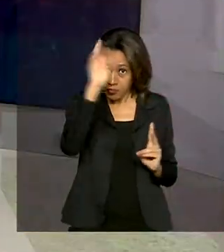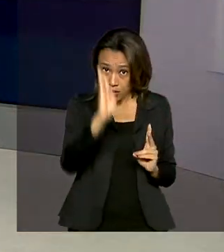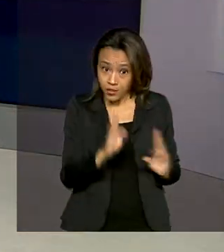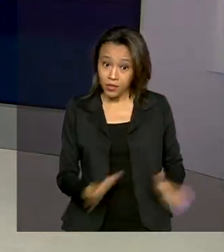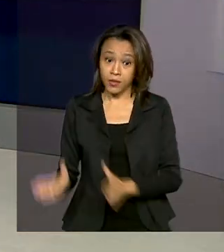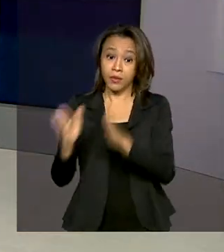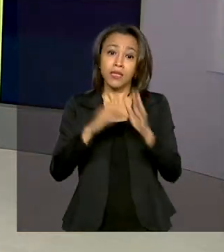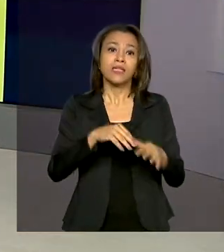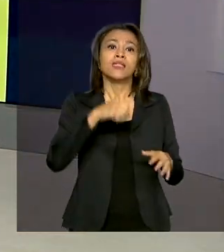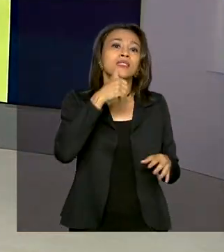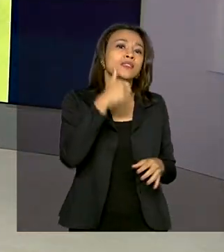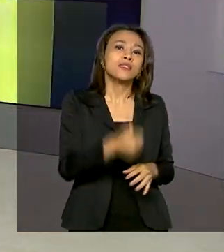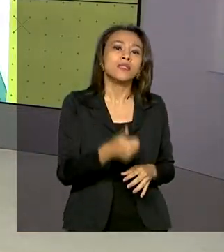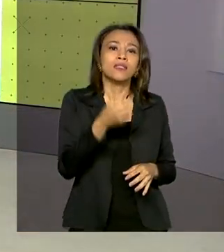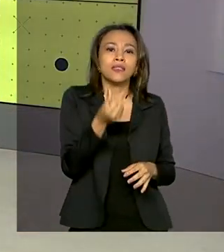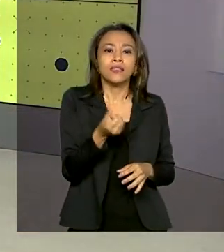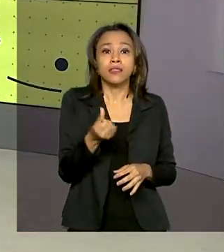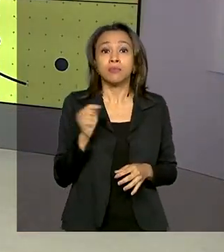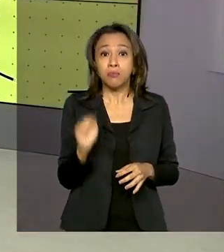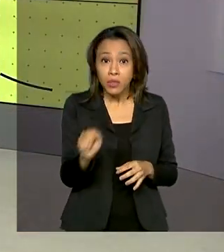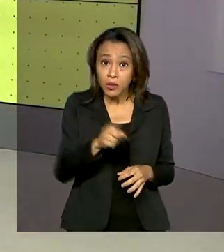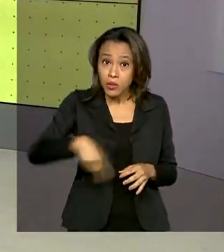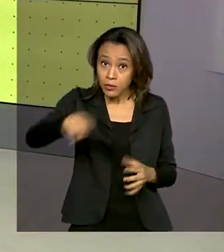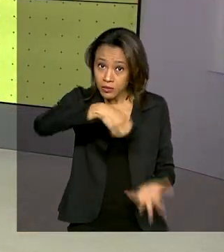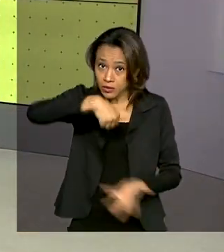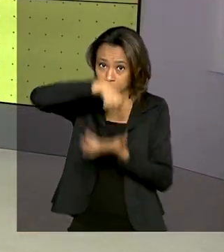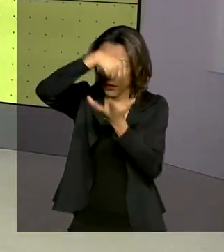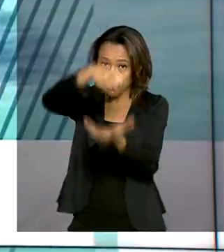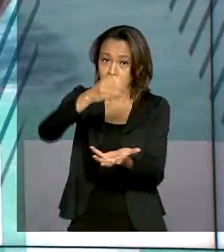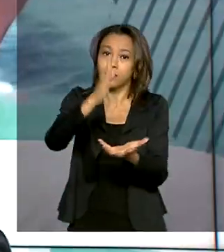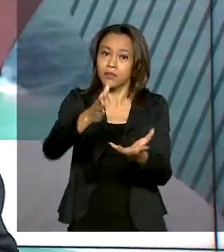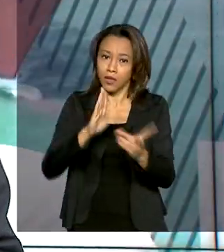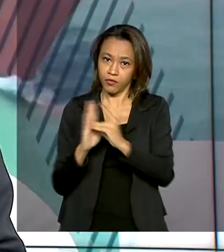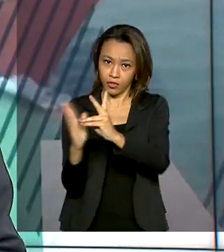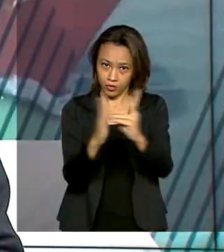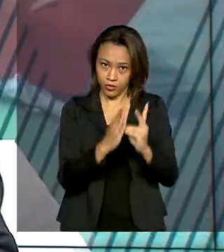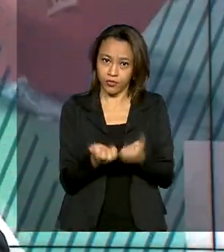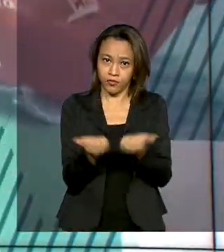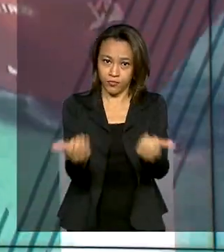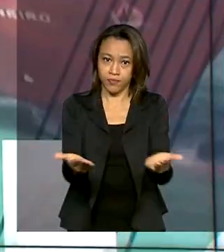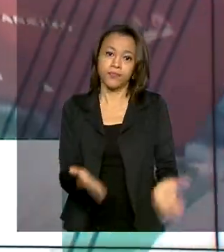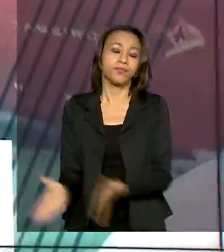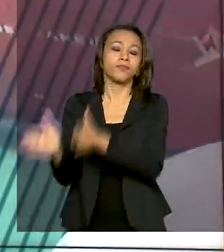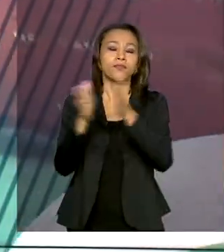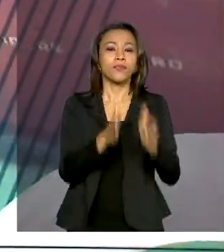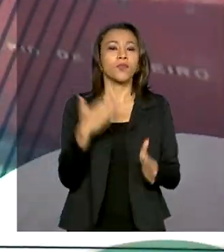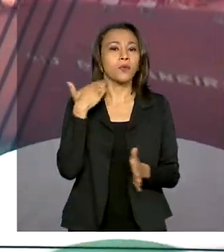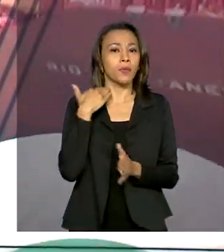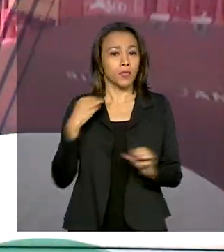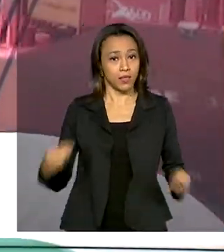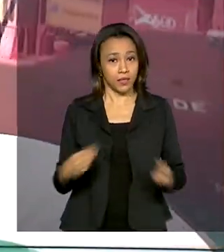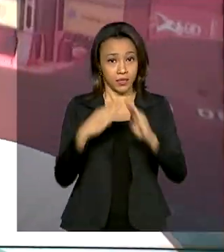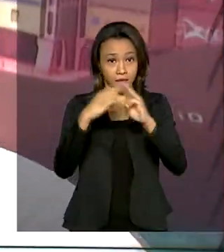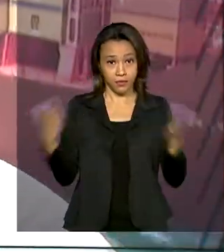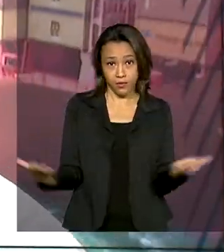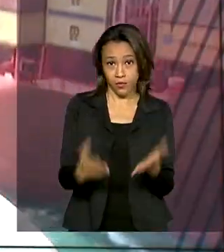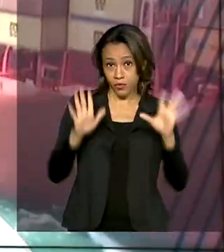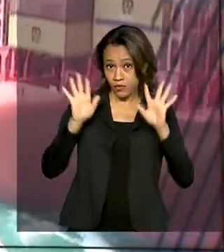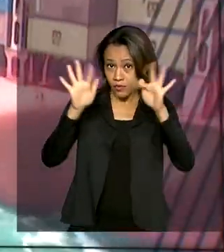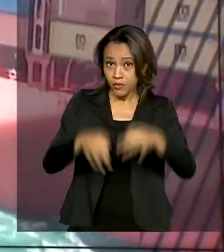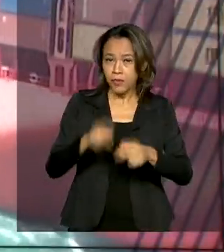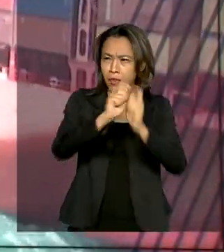cestas foram distribuídas às comunidades indígenas. A Caixa Econômica conclui hoje os pagamentos do